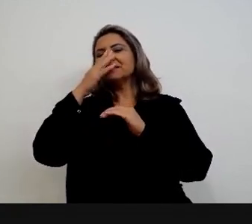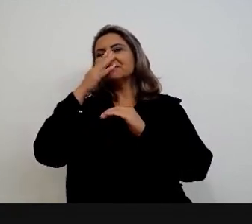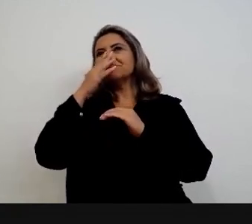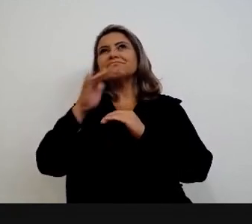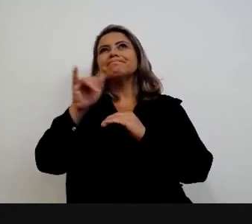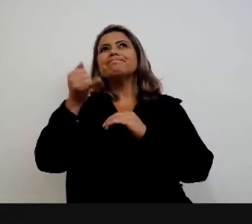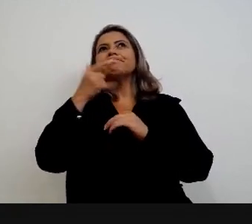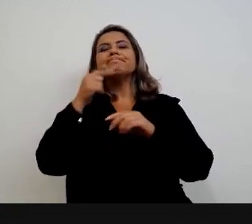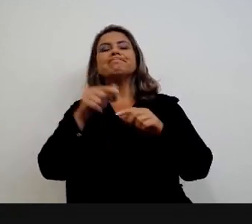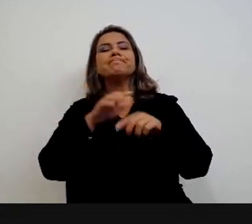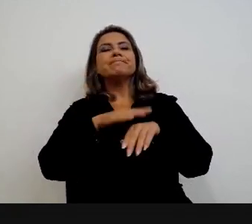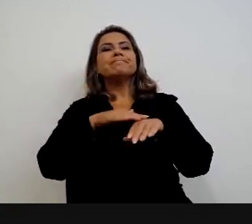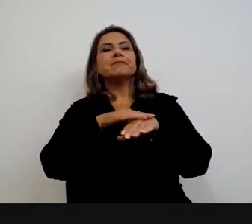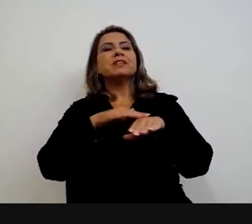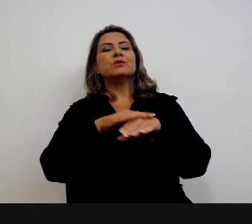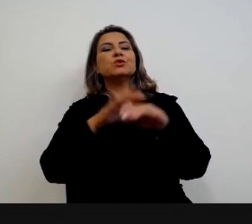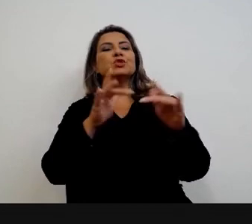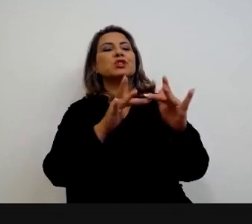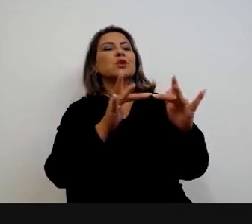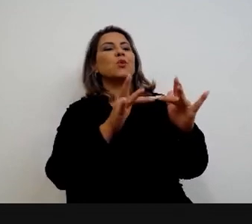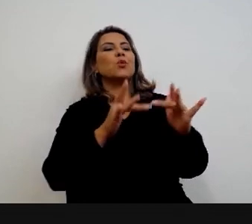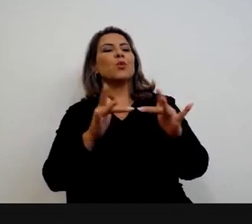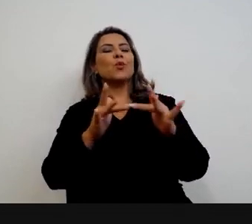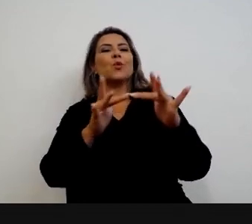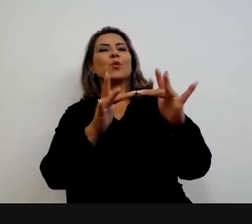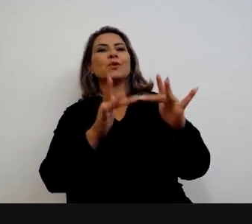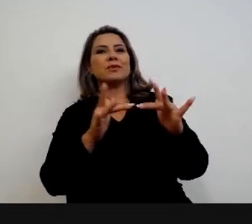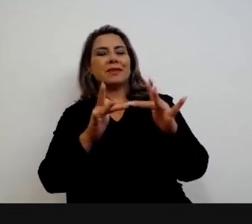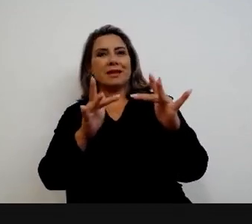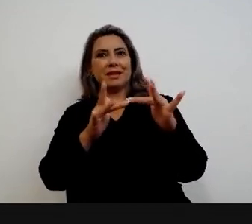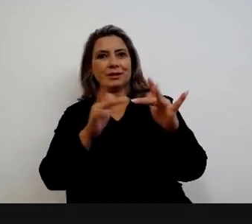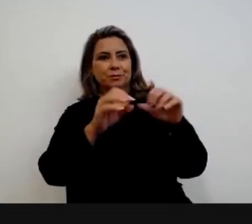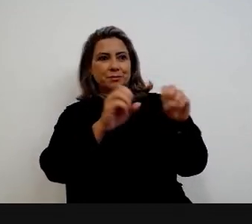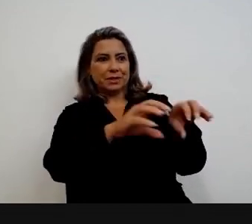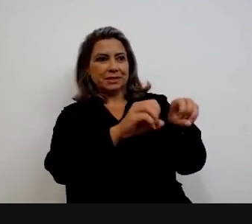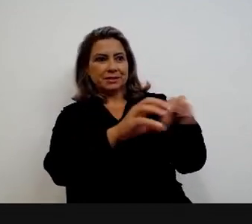então eles criaram agora um INSP o Instituto do Serviço Nacional